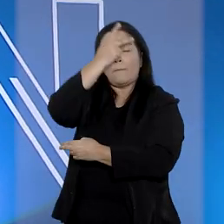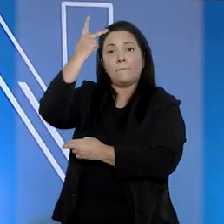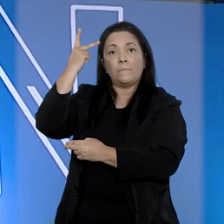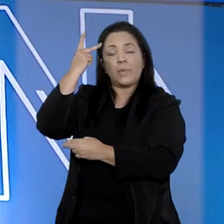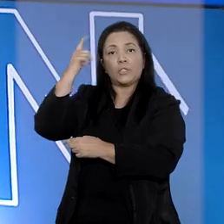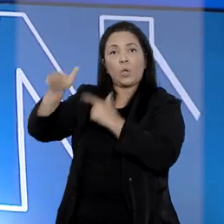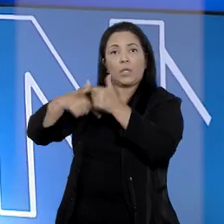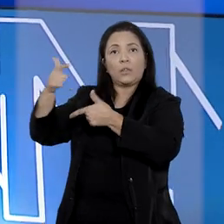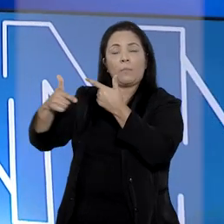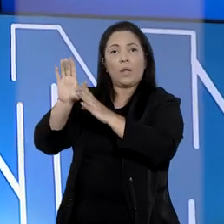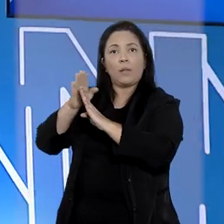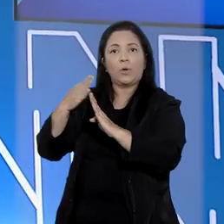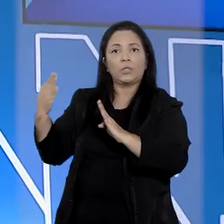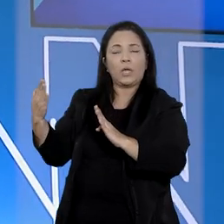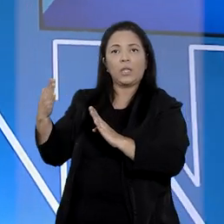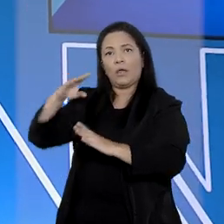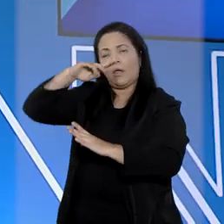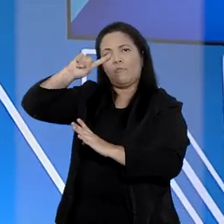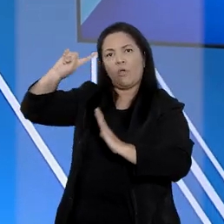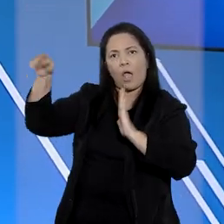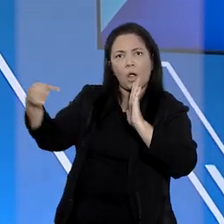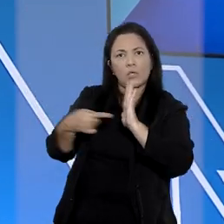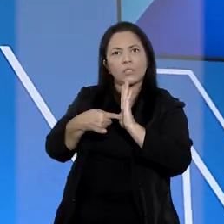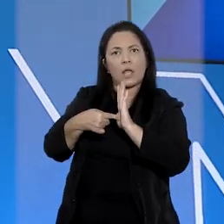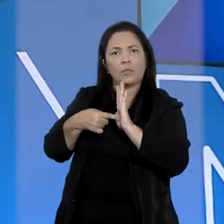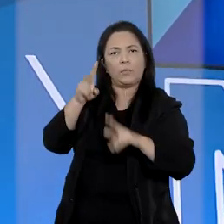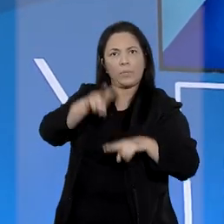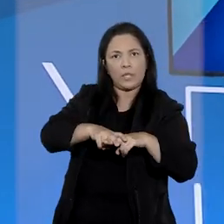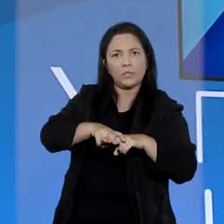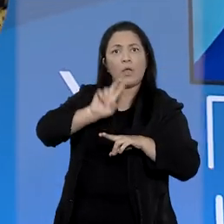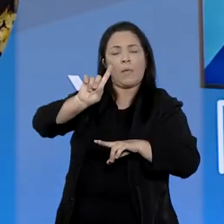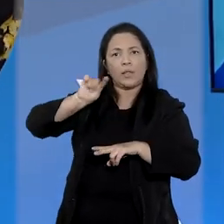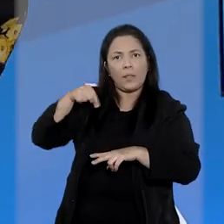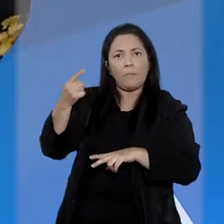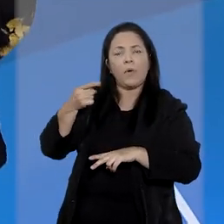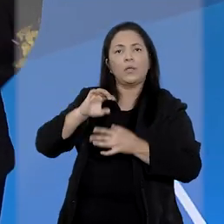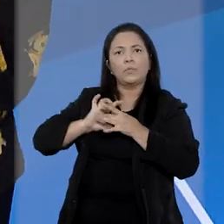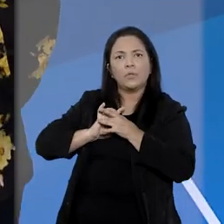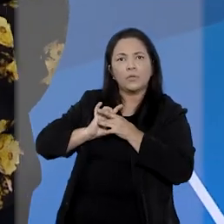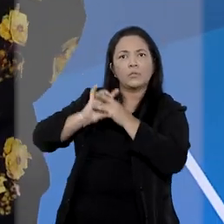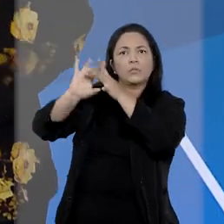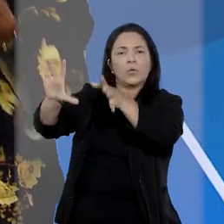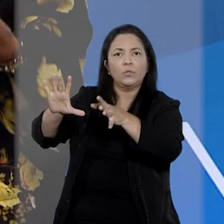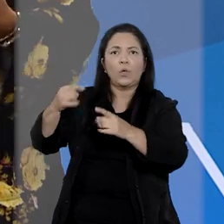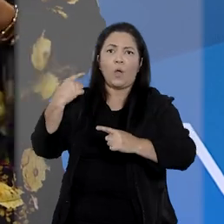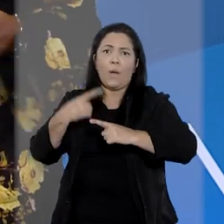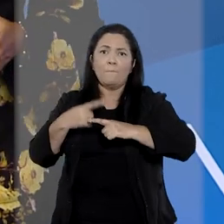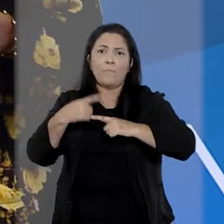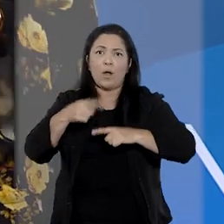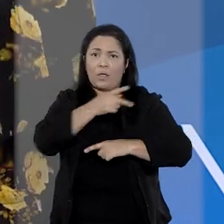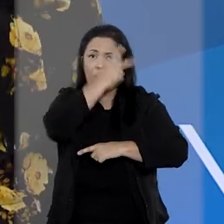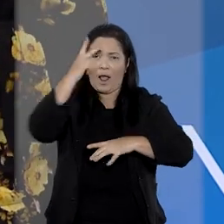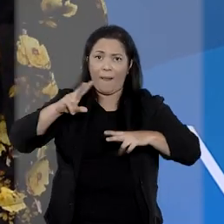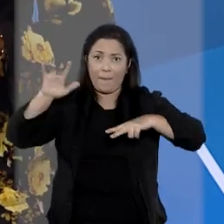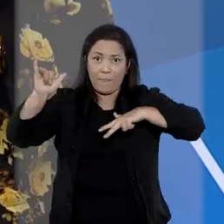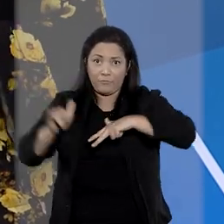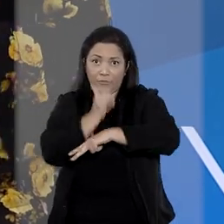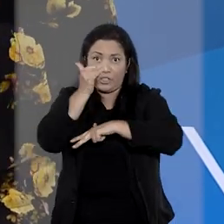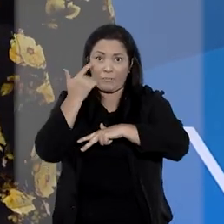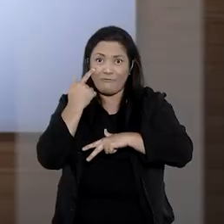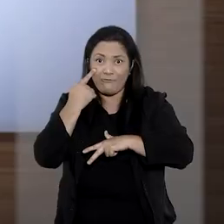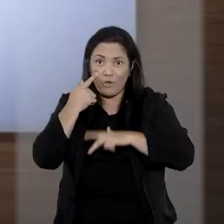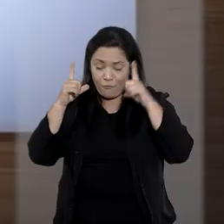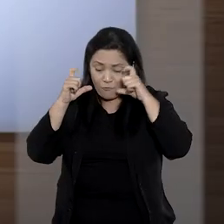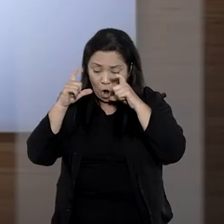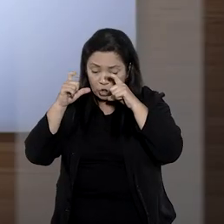acusado em 62 processos teve a soltura determinada após falha grave em reconhecimento fotográfico.